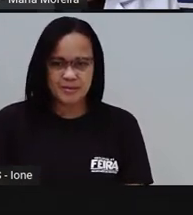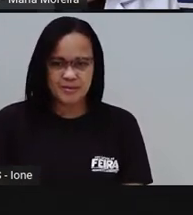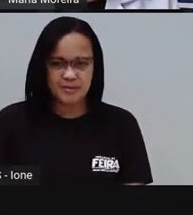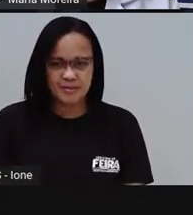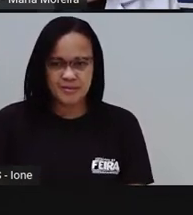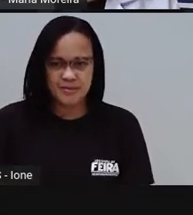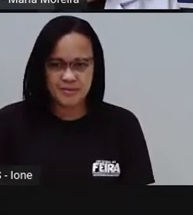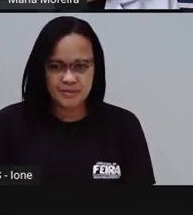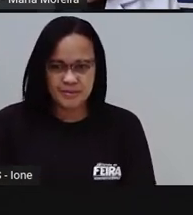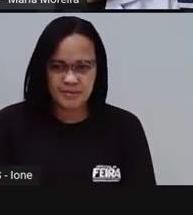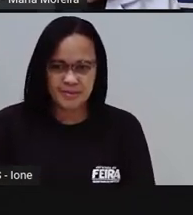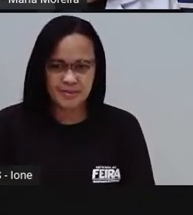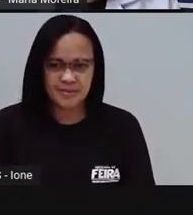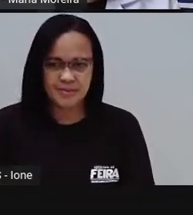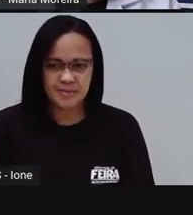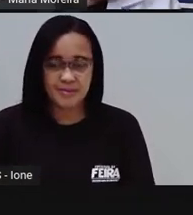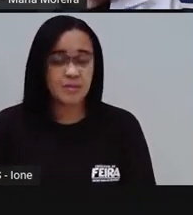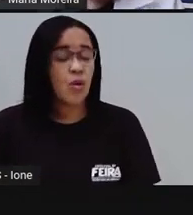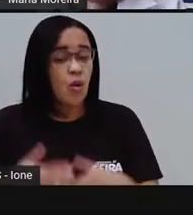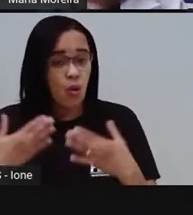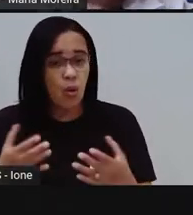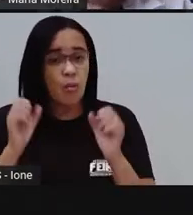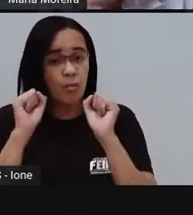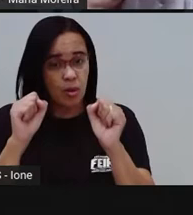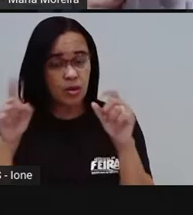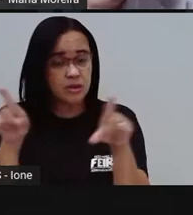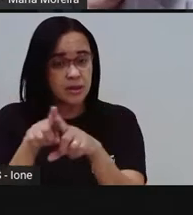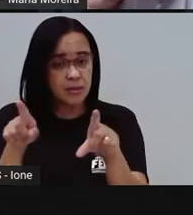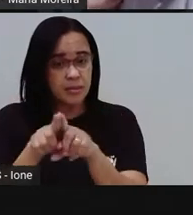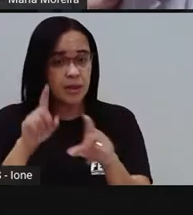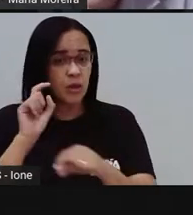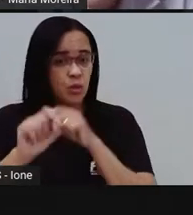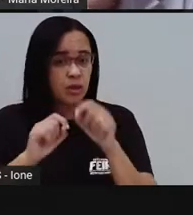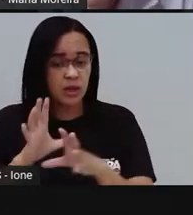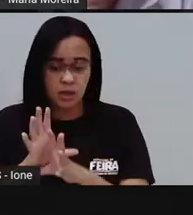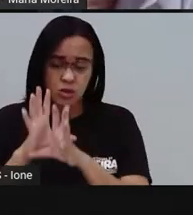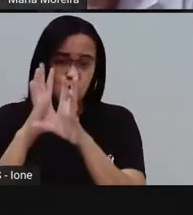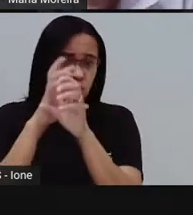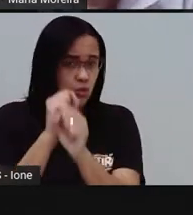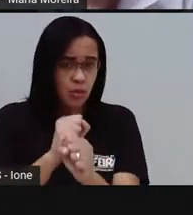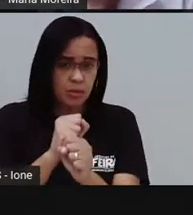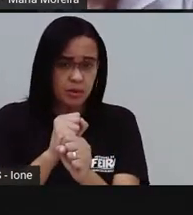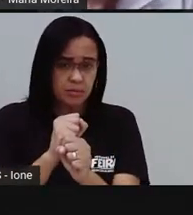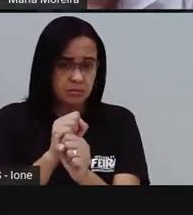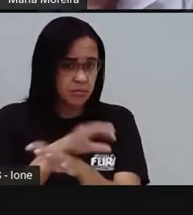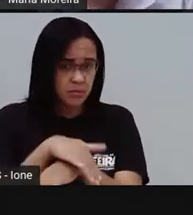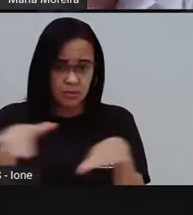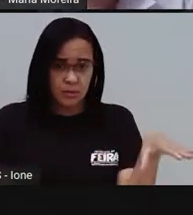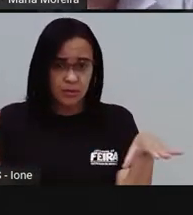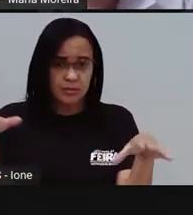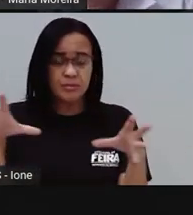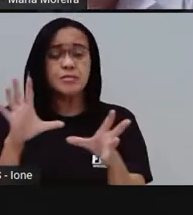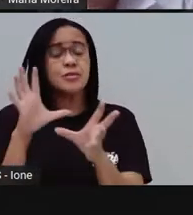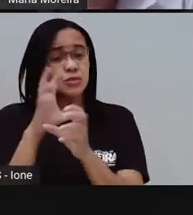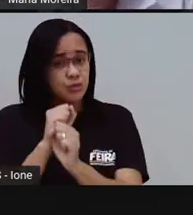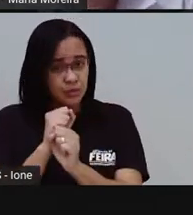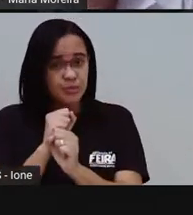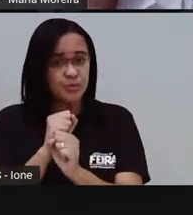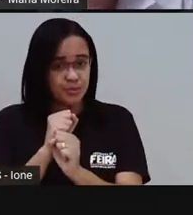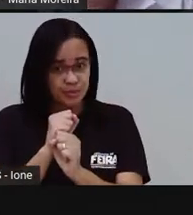Ou eu simplesmente posso fazer o seguinte. Posso somar. Ó, como é que eu vou fazer?